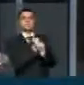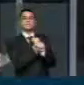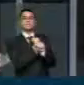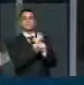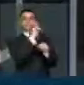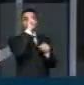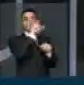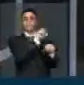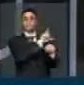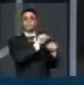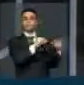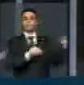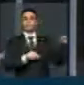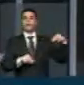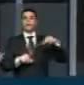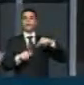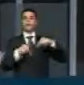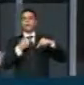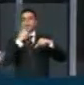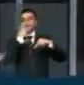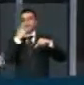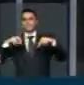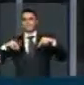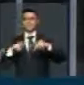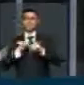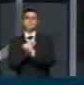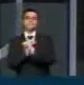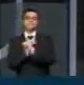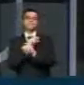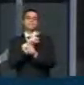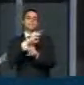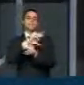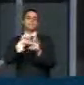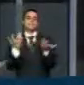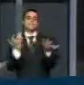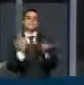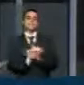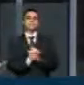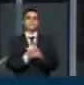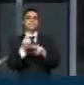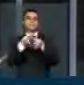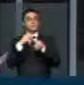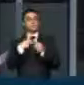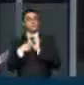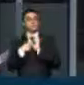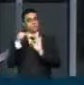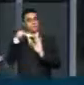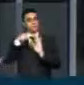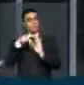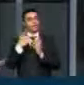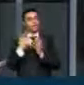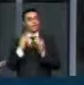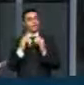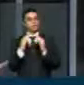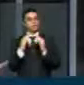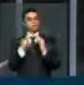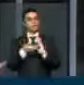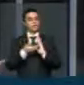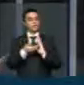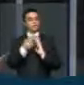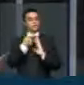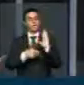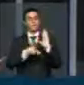o seu cãozinho vira-lata seco, esperando para que ele saísse do hospital. Por isso que eu apresentei aqui nessa Casa o projeto de lei 4